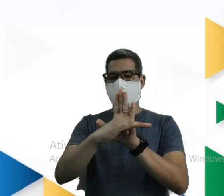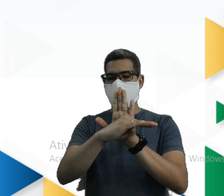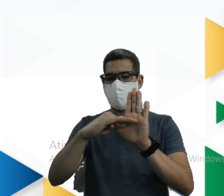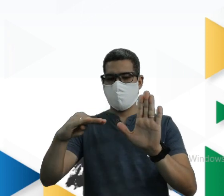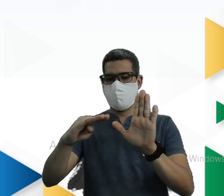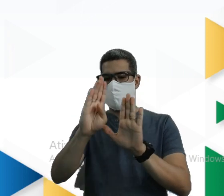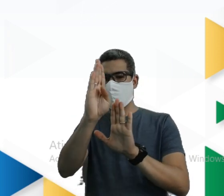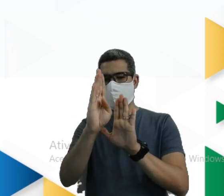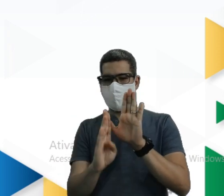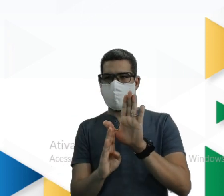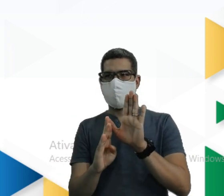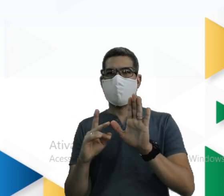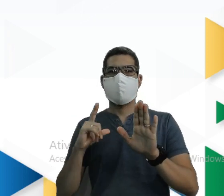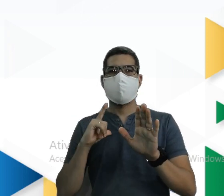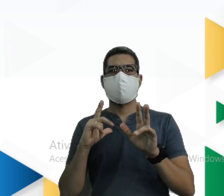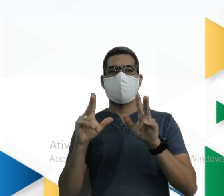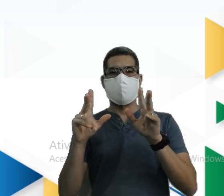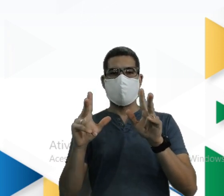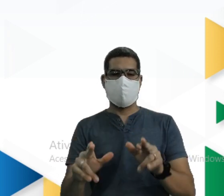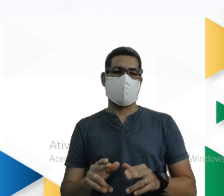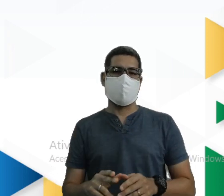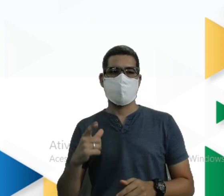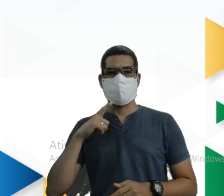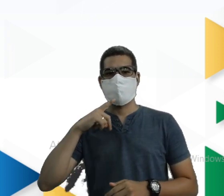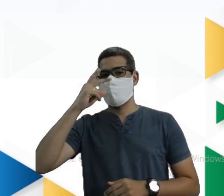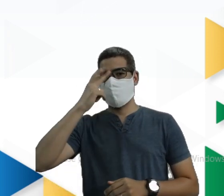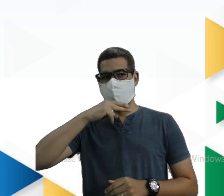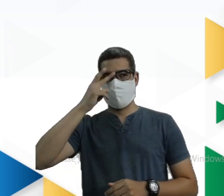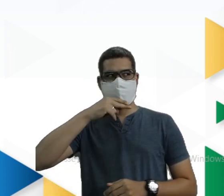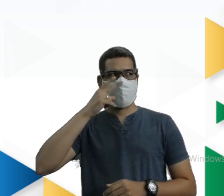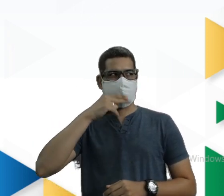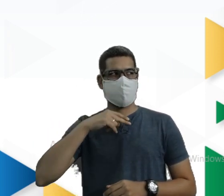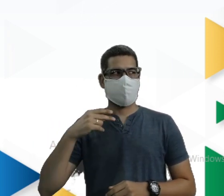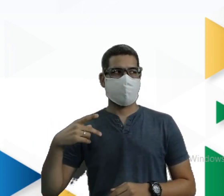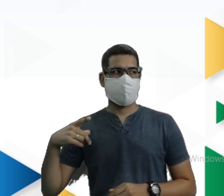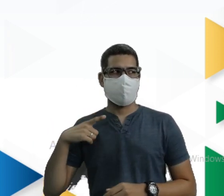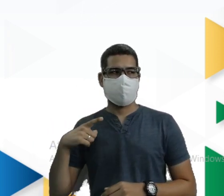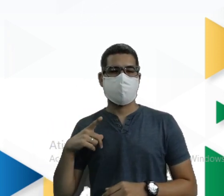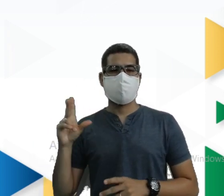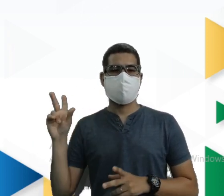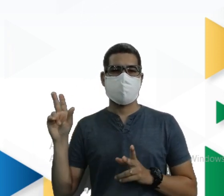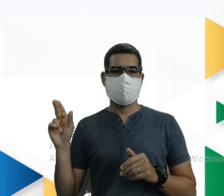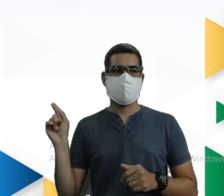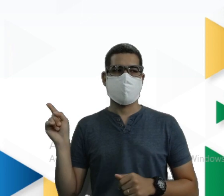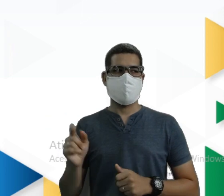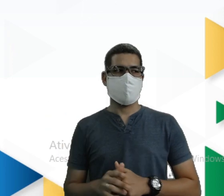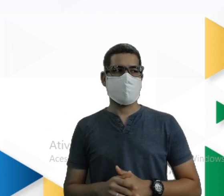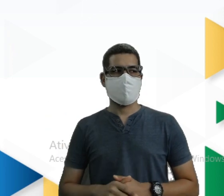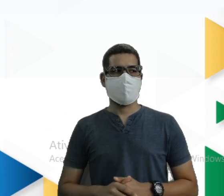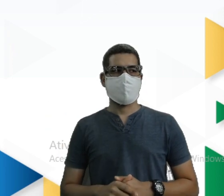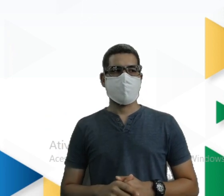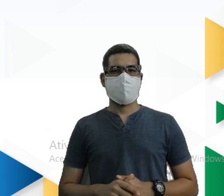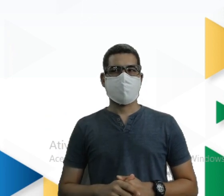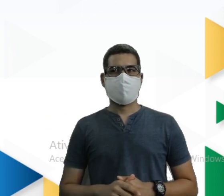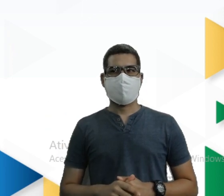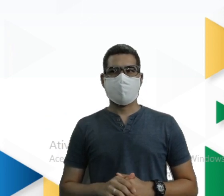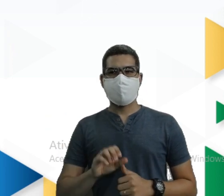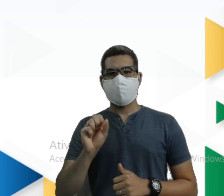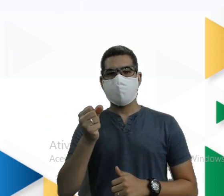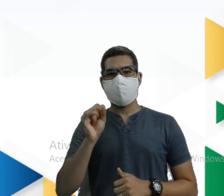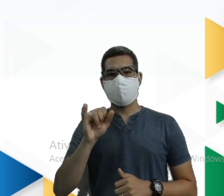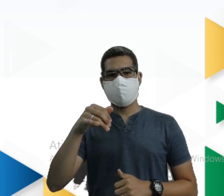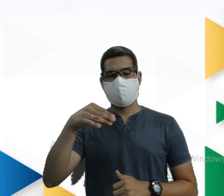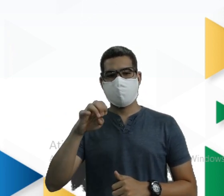obtenho As mesmas formas Em quadrantes iguais Tá vendo? Beleza? Tá bom? Simetria Olhou no